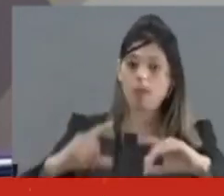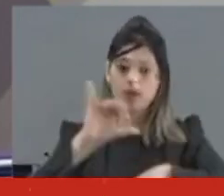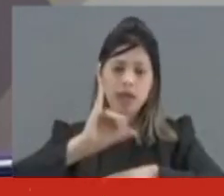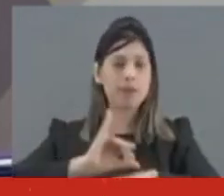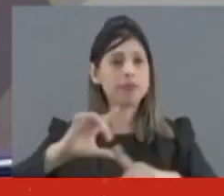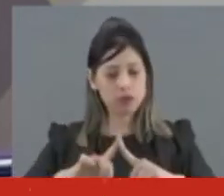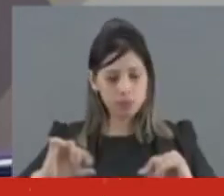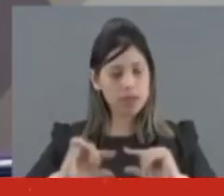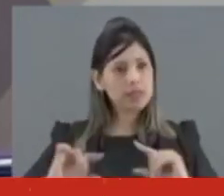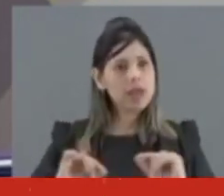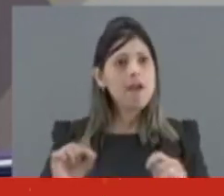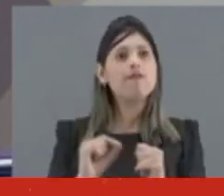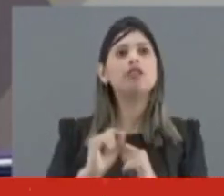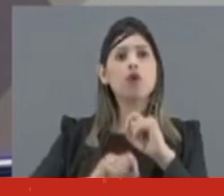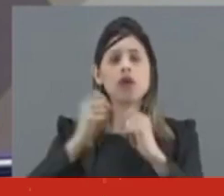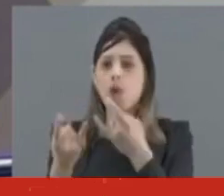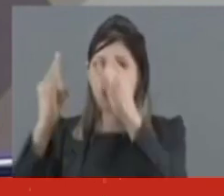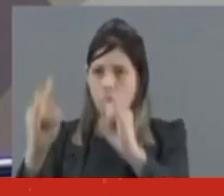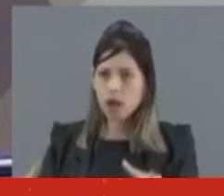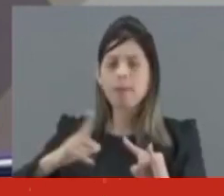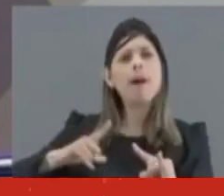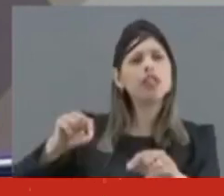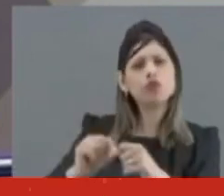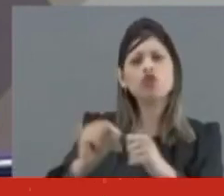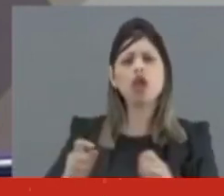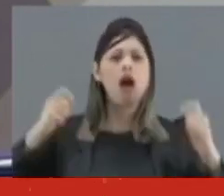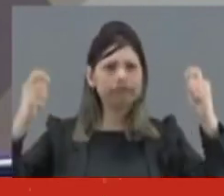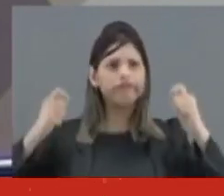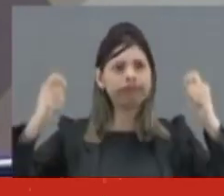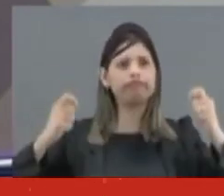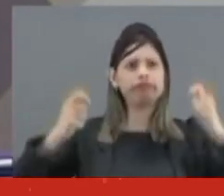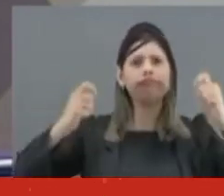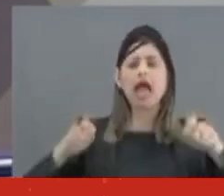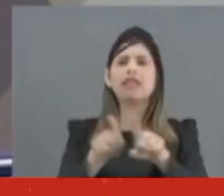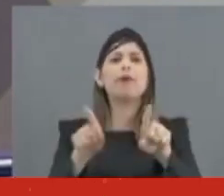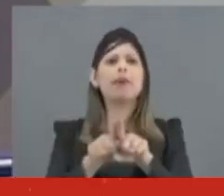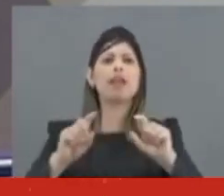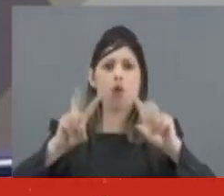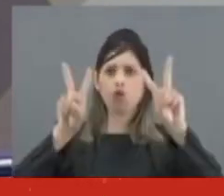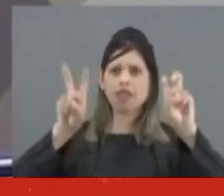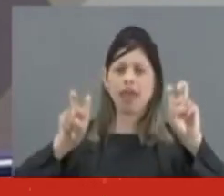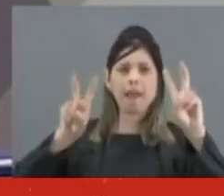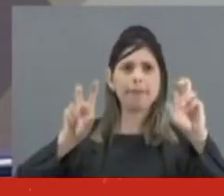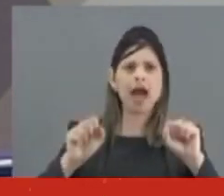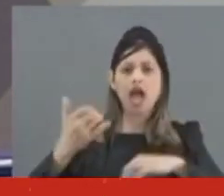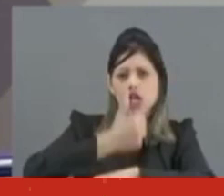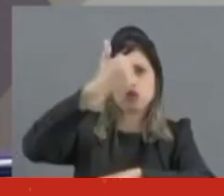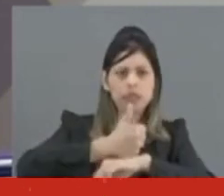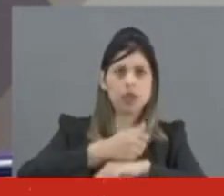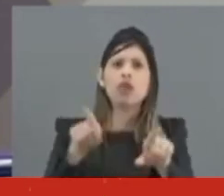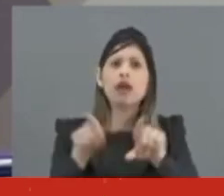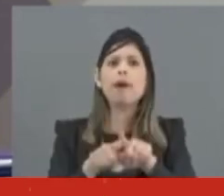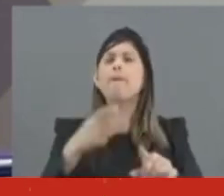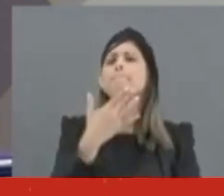Desde o início, os acampamentos apresentavam cartazes e faixas de natureza antidemocrática, clamando por intervenção militar com